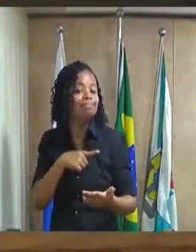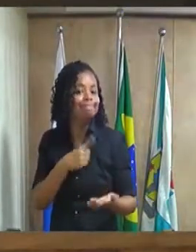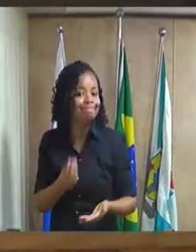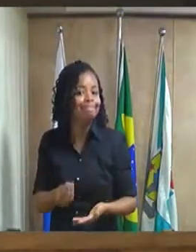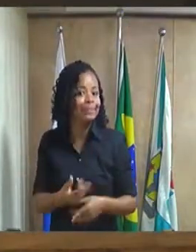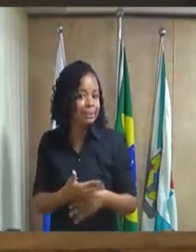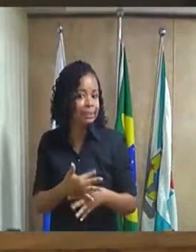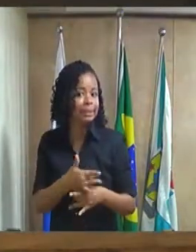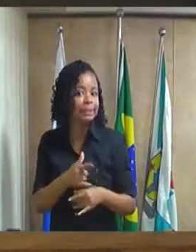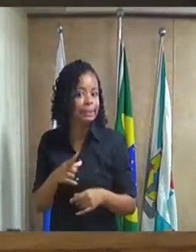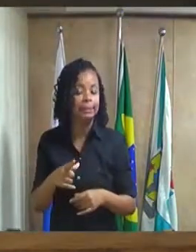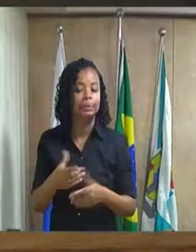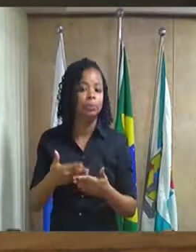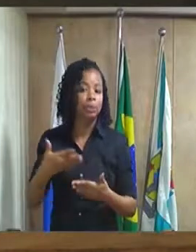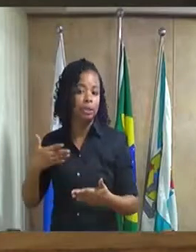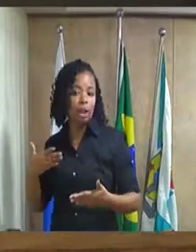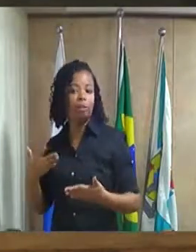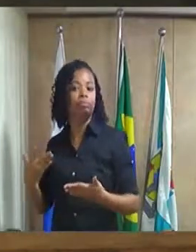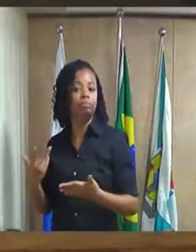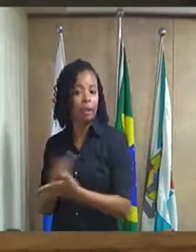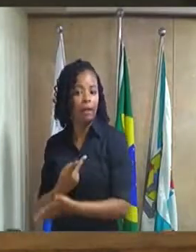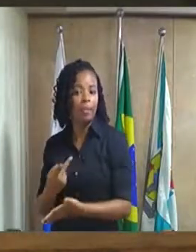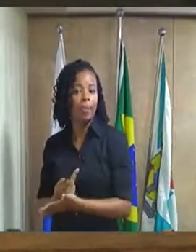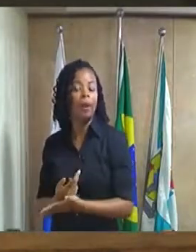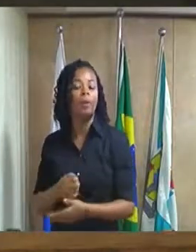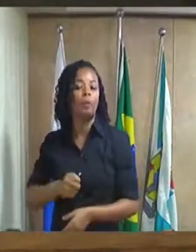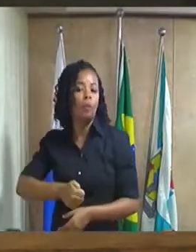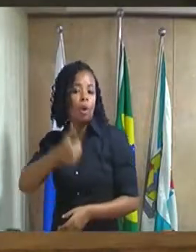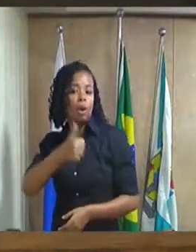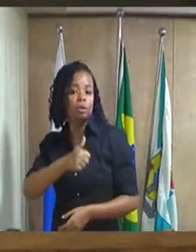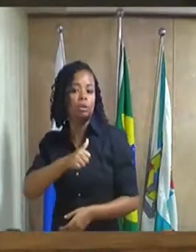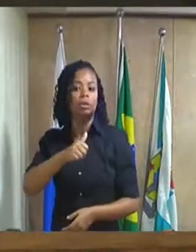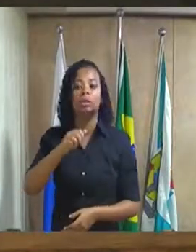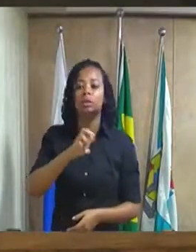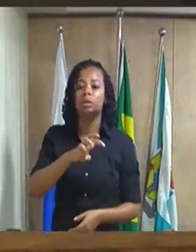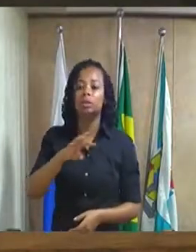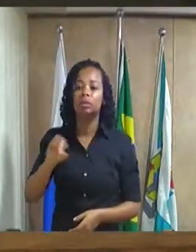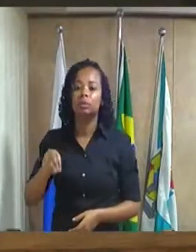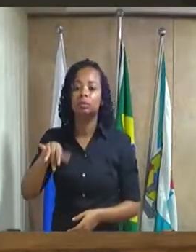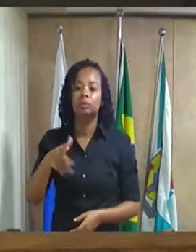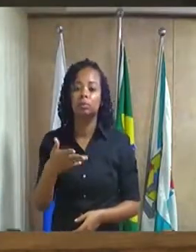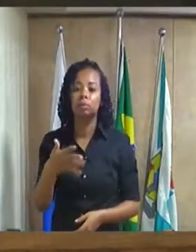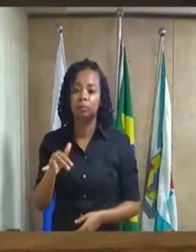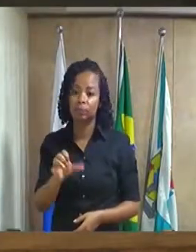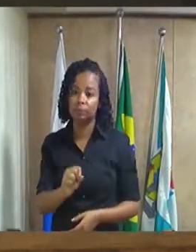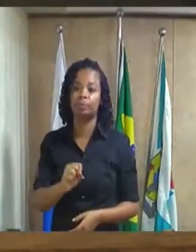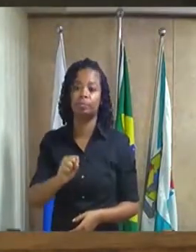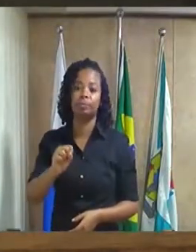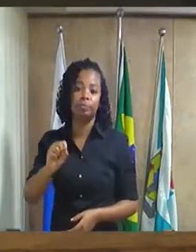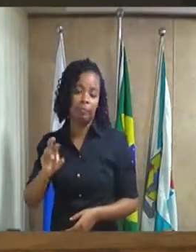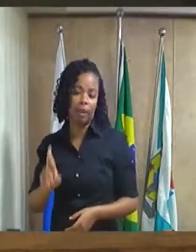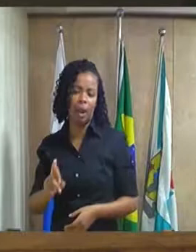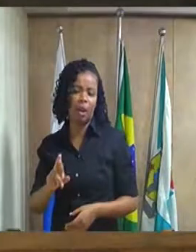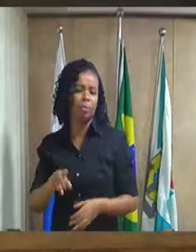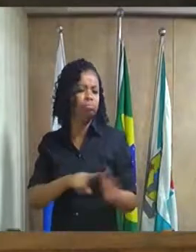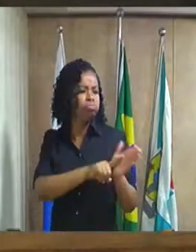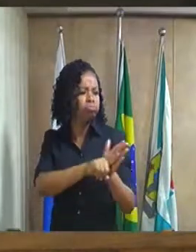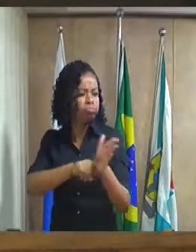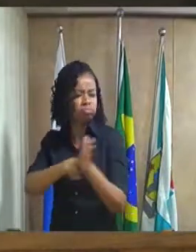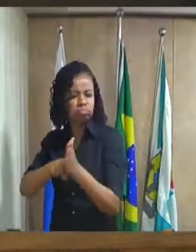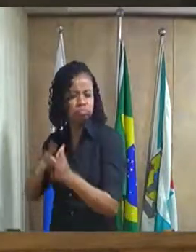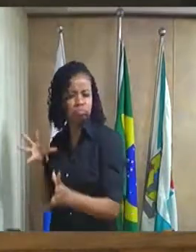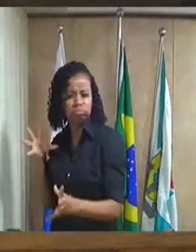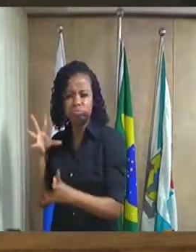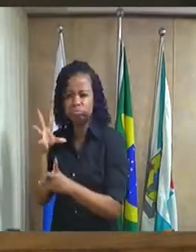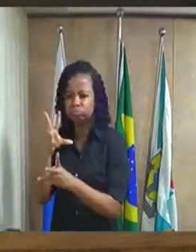teve que foram quase 500 milhões de reais e quando a gente observa a peça orçamentária quando